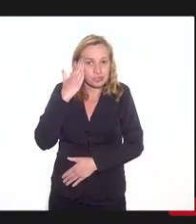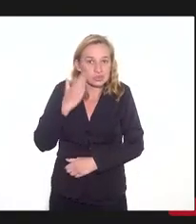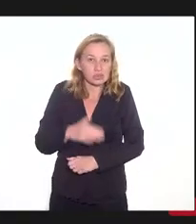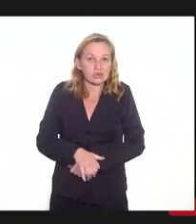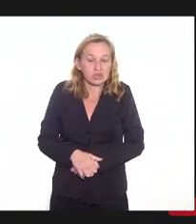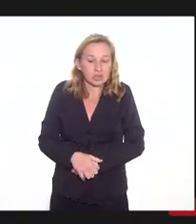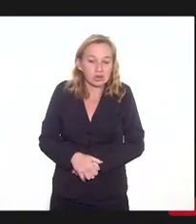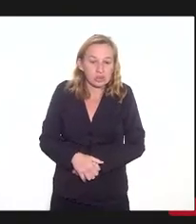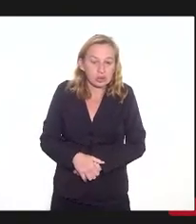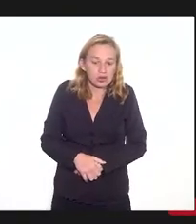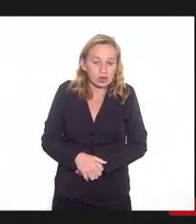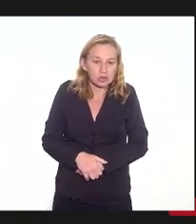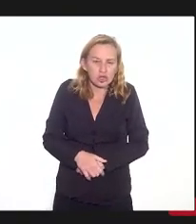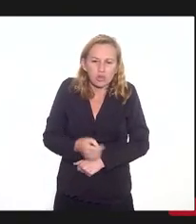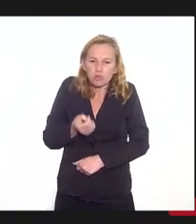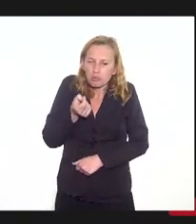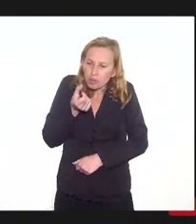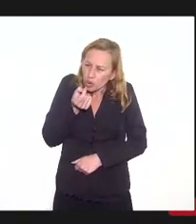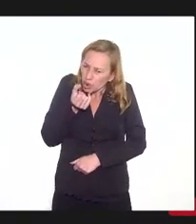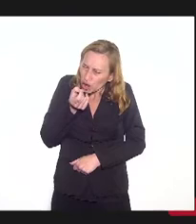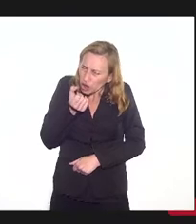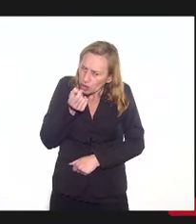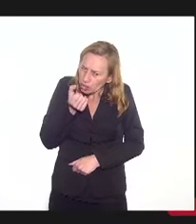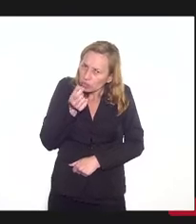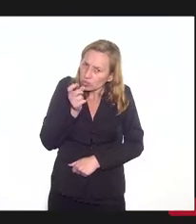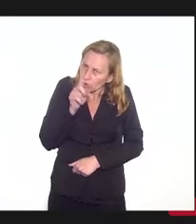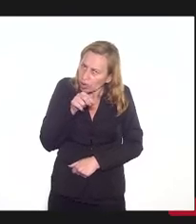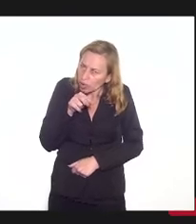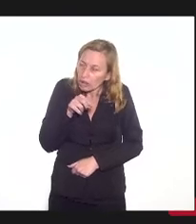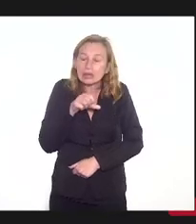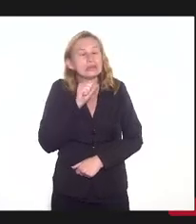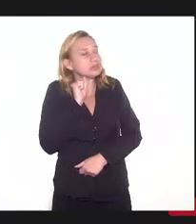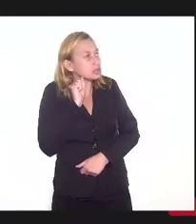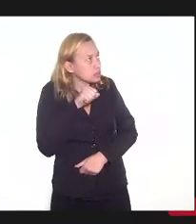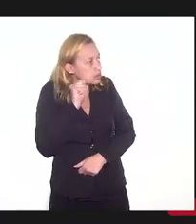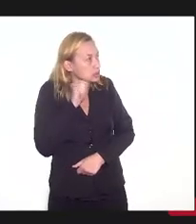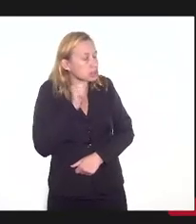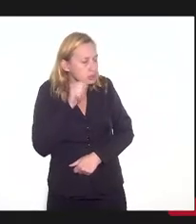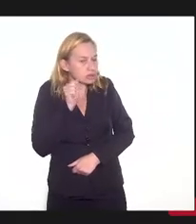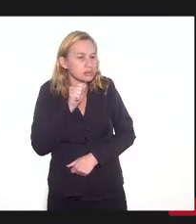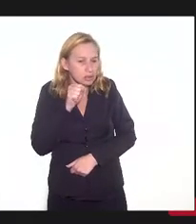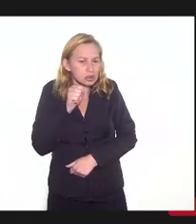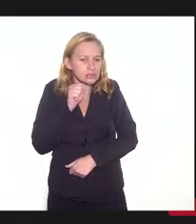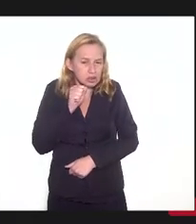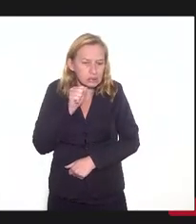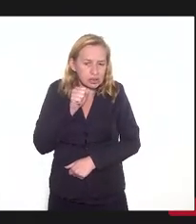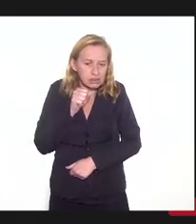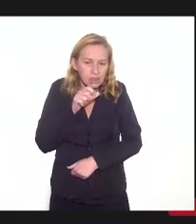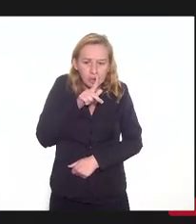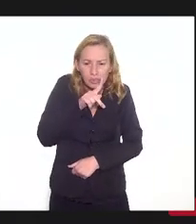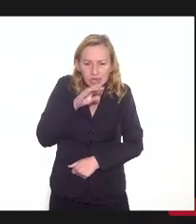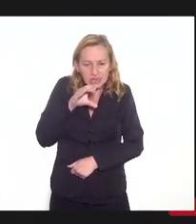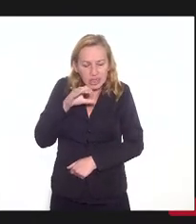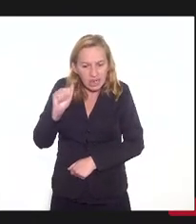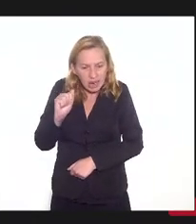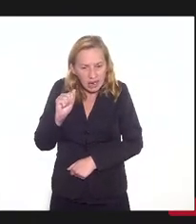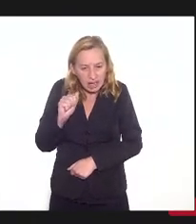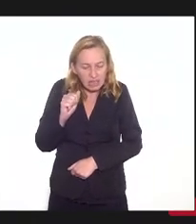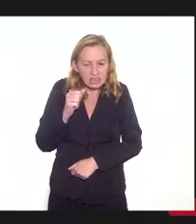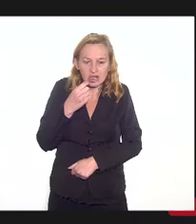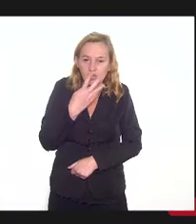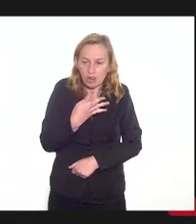se está é uma pontinha só, né? Porque... Sim, aqui no início o CID. Um IPCA de 4 vezes